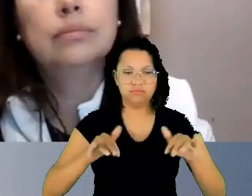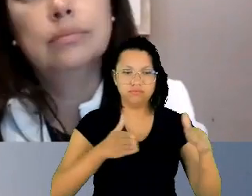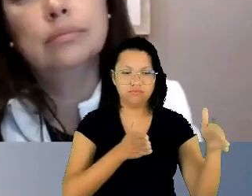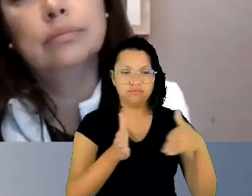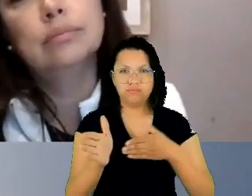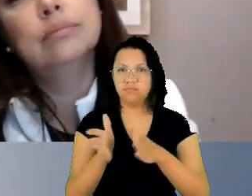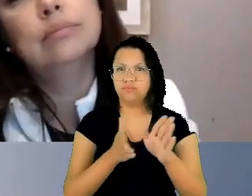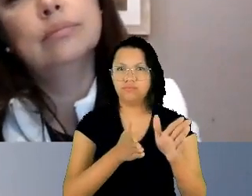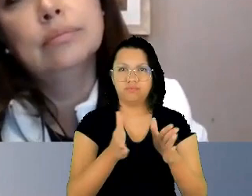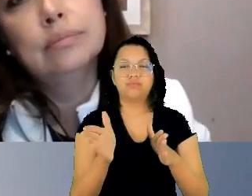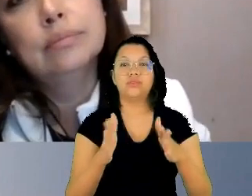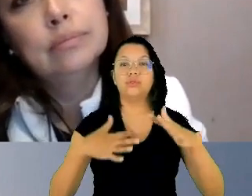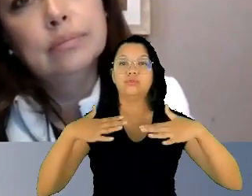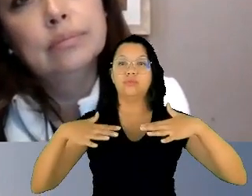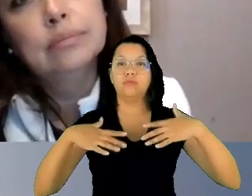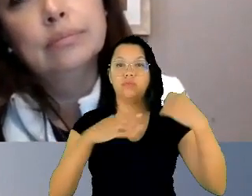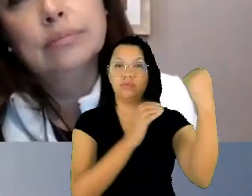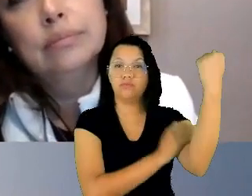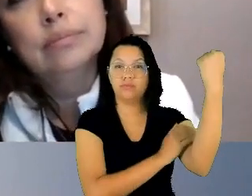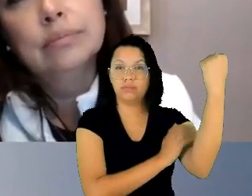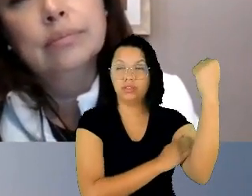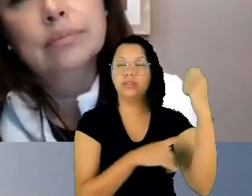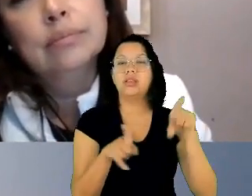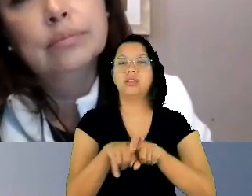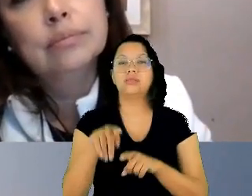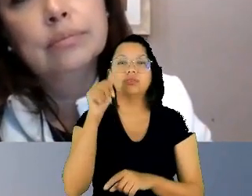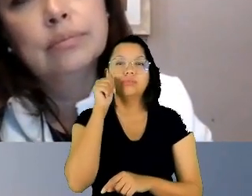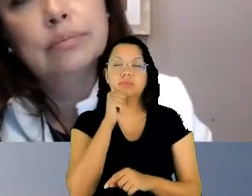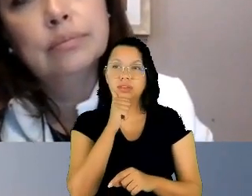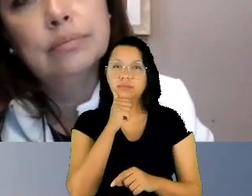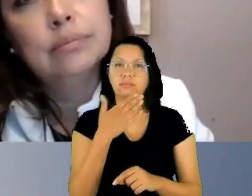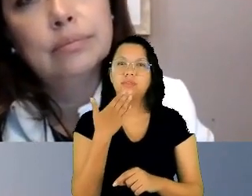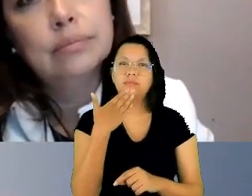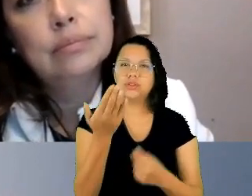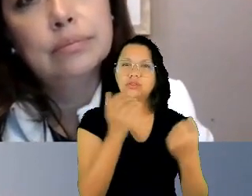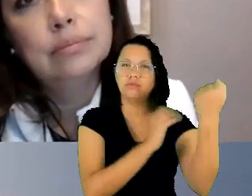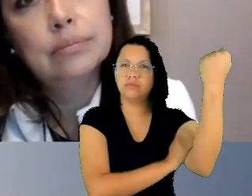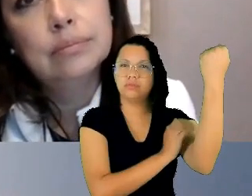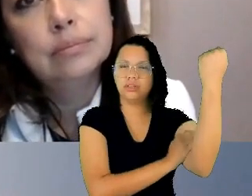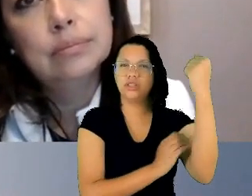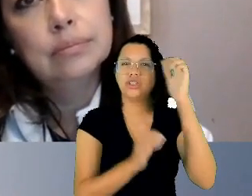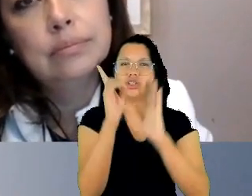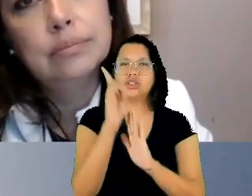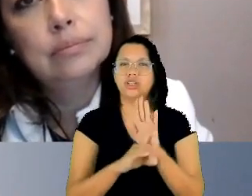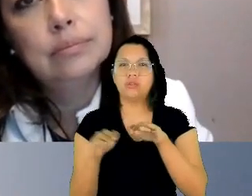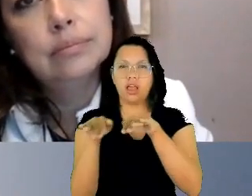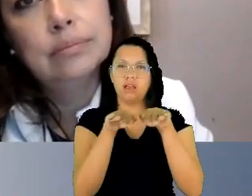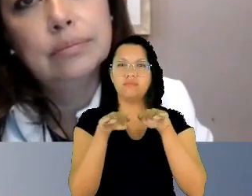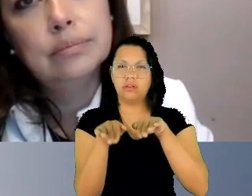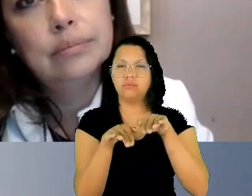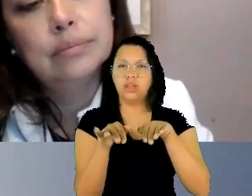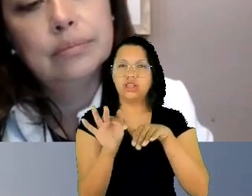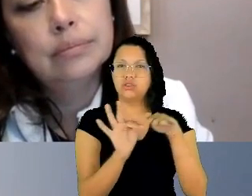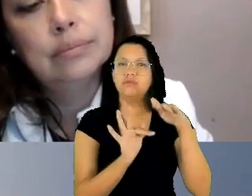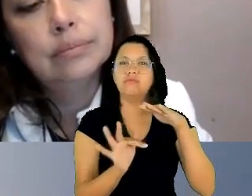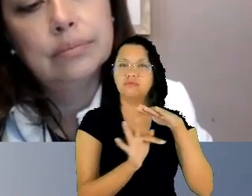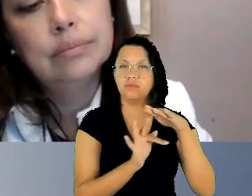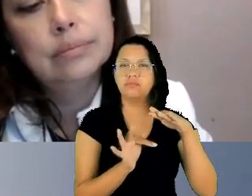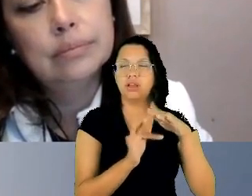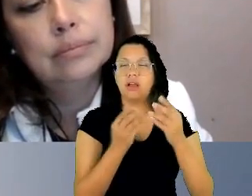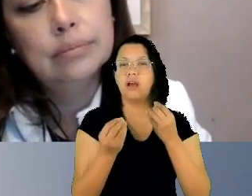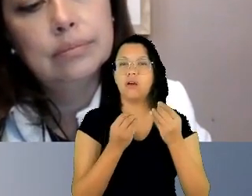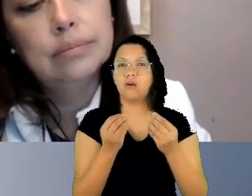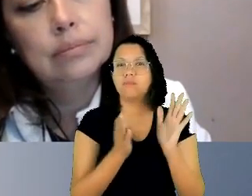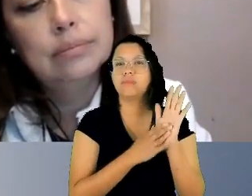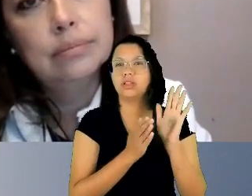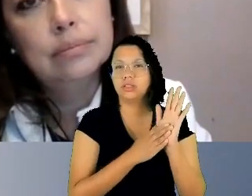Então, as reivindicações feministas como o direito à igualdade formal, como pretendia o movimento feminista liberal, o direito